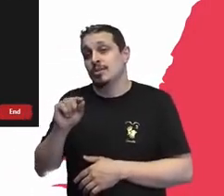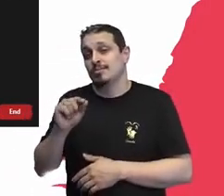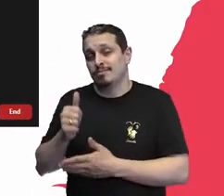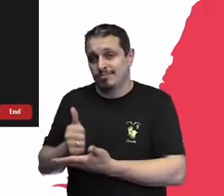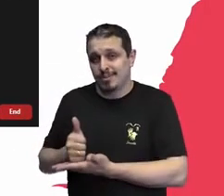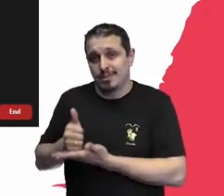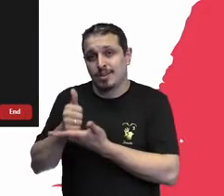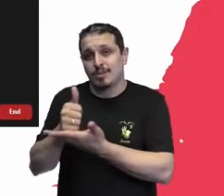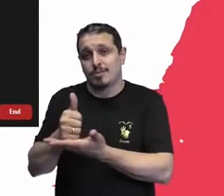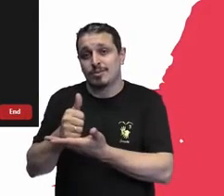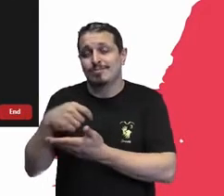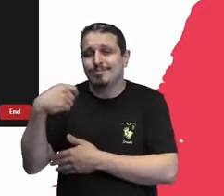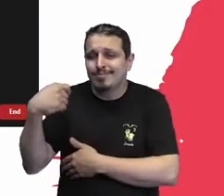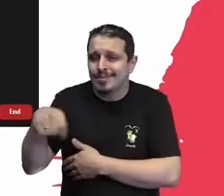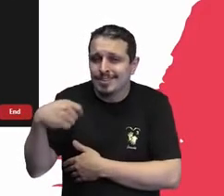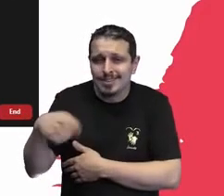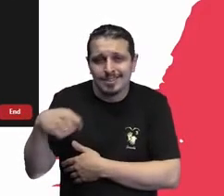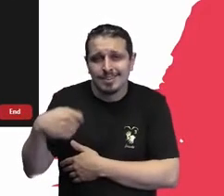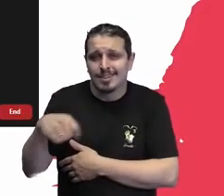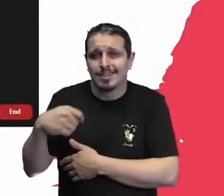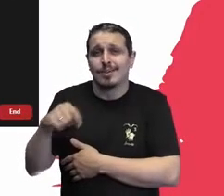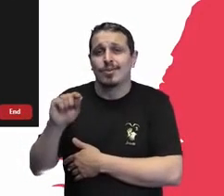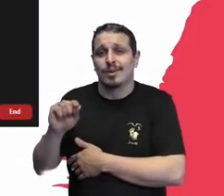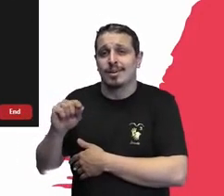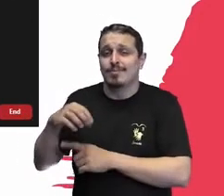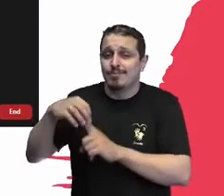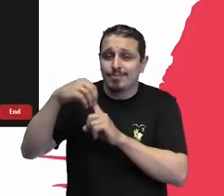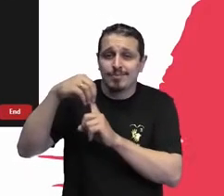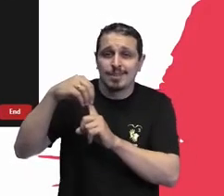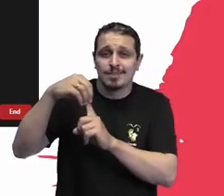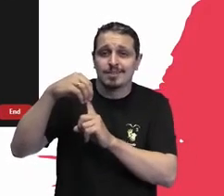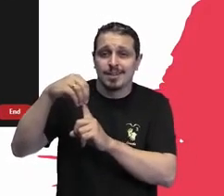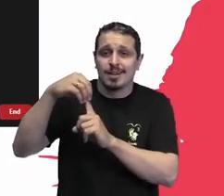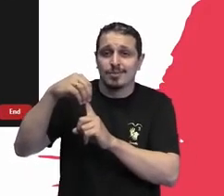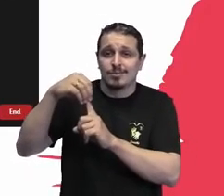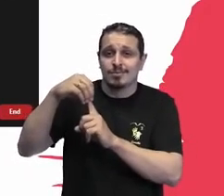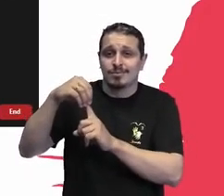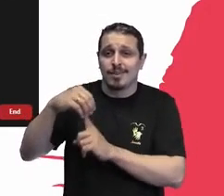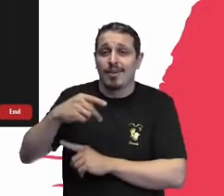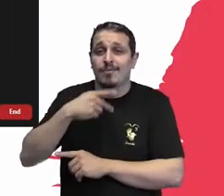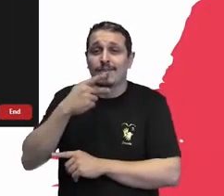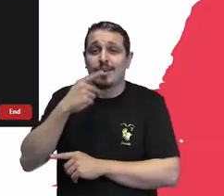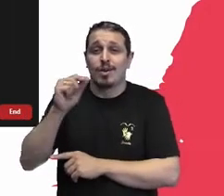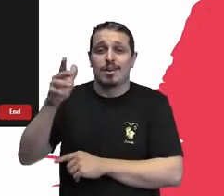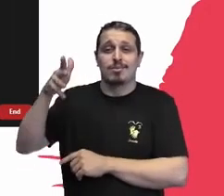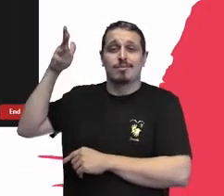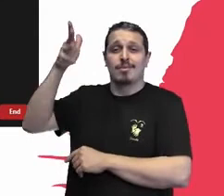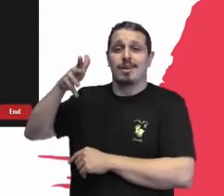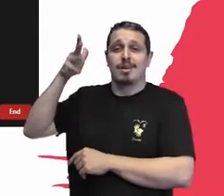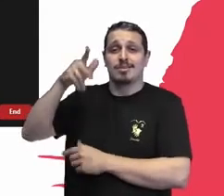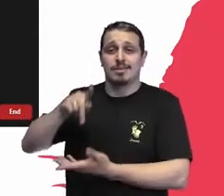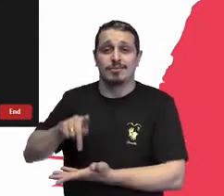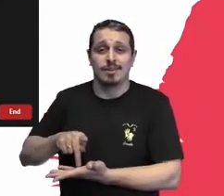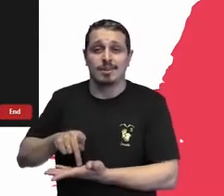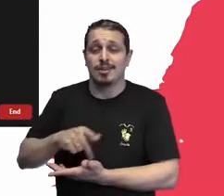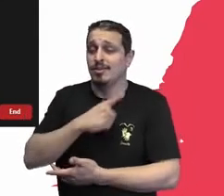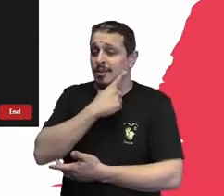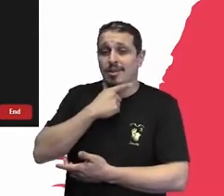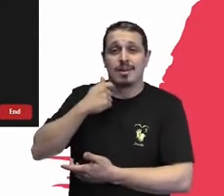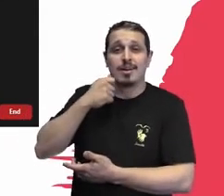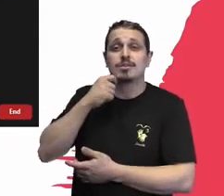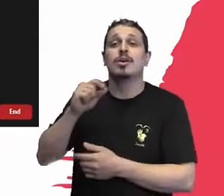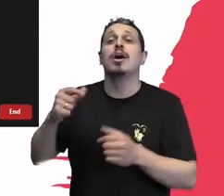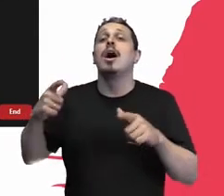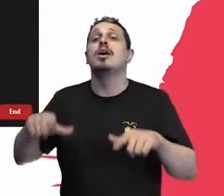quem é esse agente de apoio, e principalmente aquela coisa que eu ia para as palestras, né Alex, e todo mundo ficava, mas aonde é? Aonde é? Pode